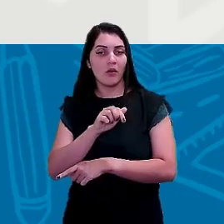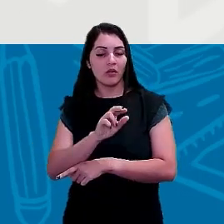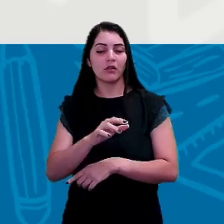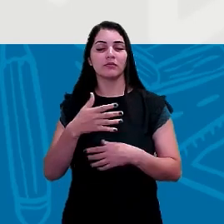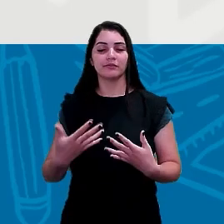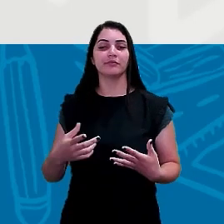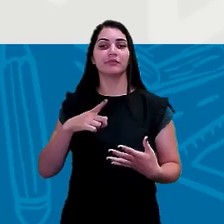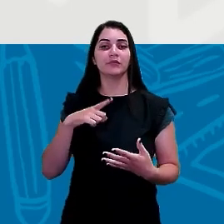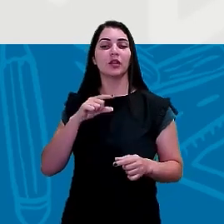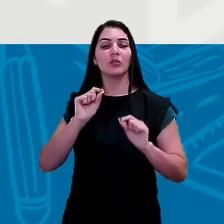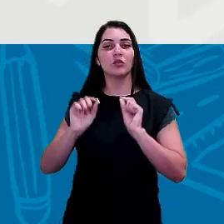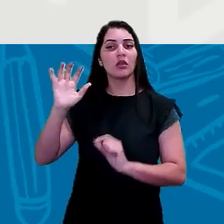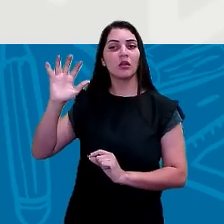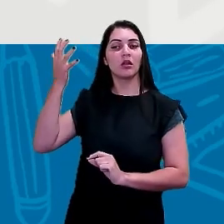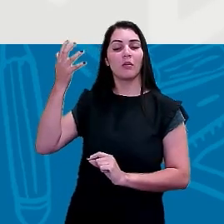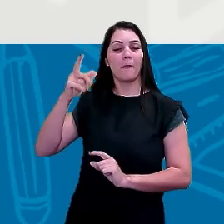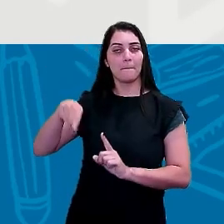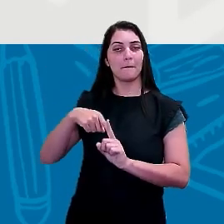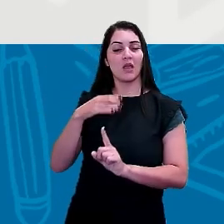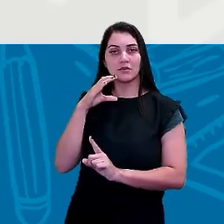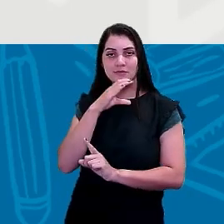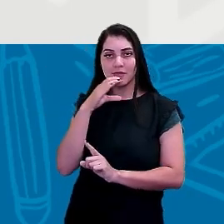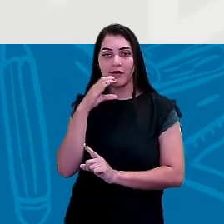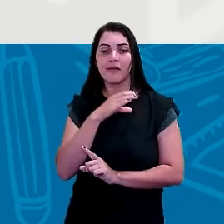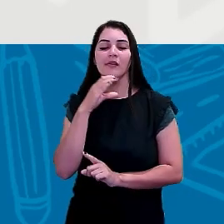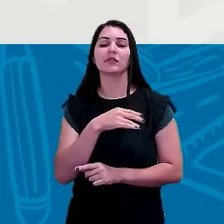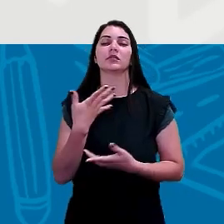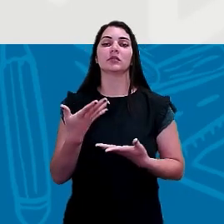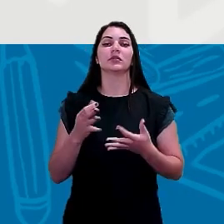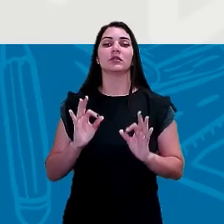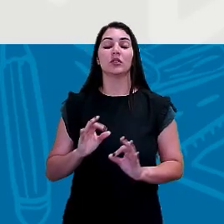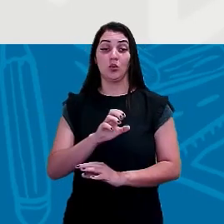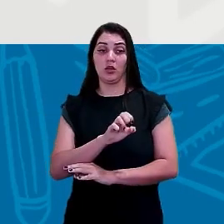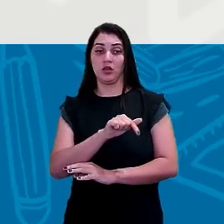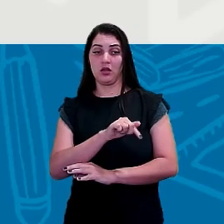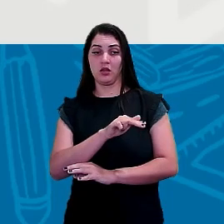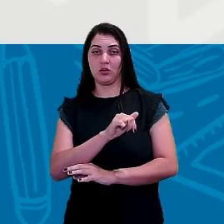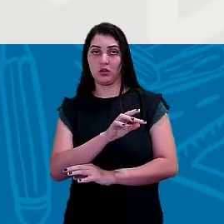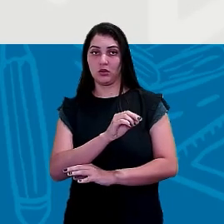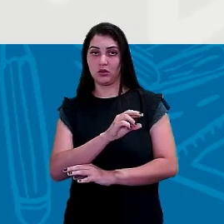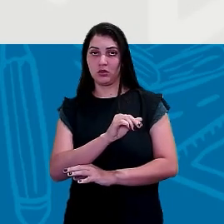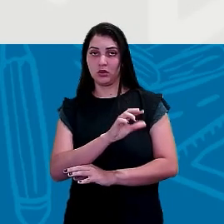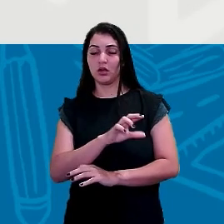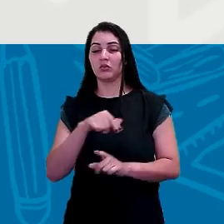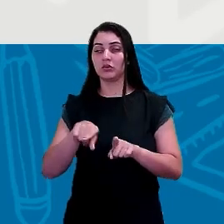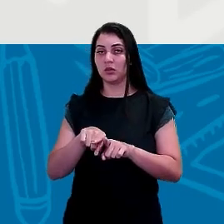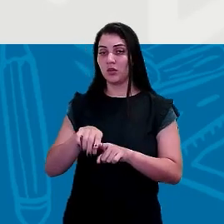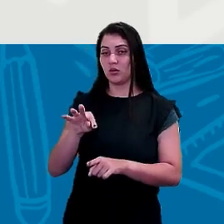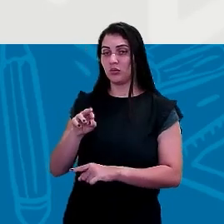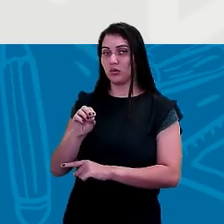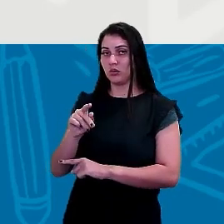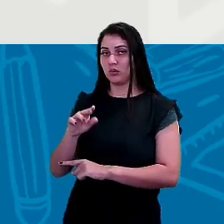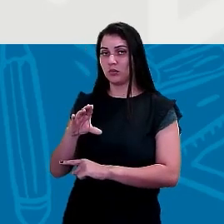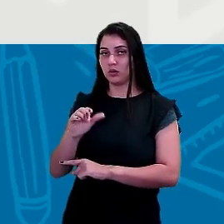nós vamos ter muitos climas que são mais quentes, que estão com a água equatorial e o tropical úmido, é aquele... O